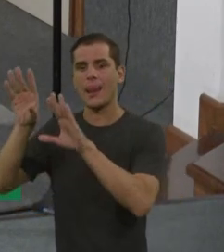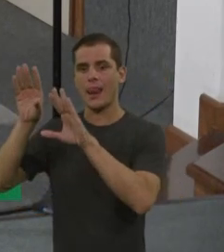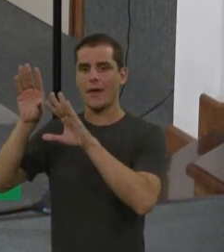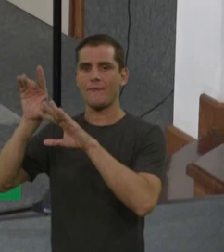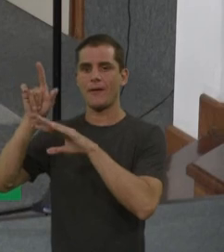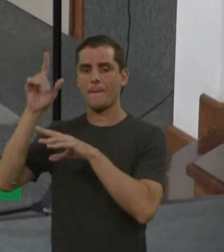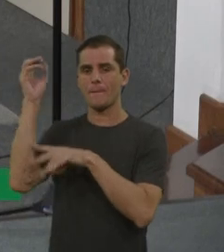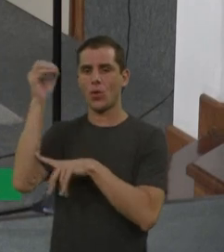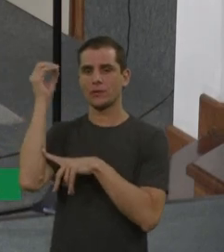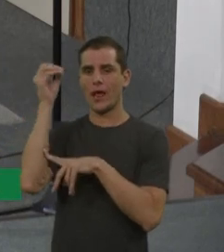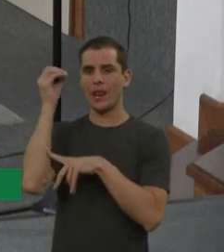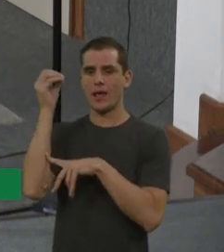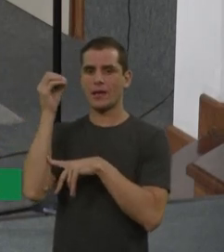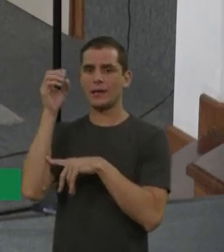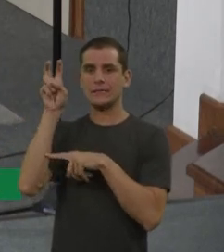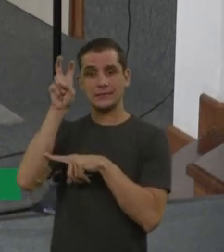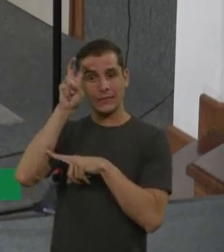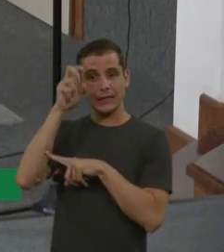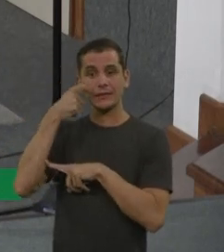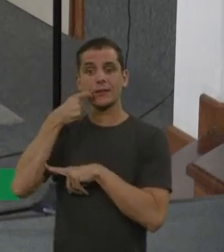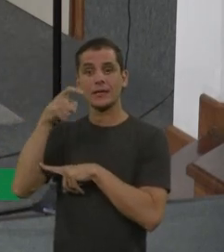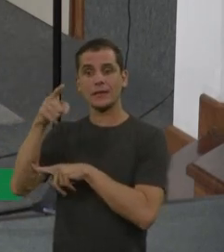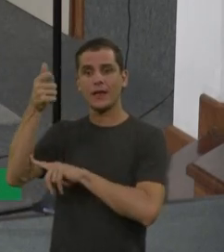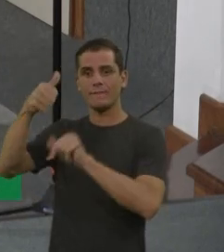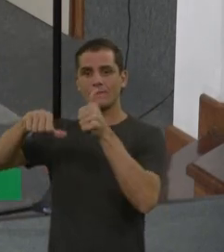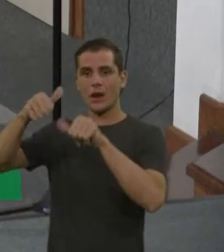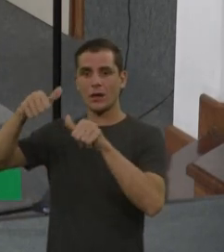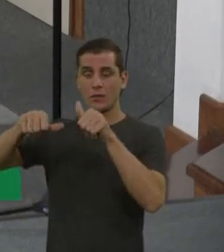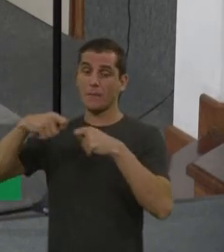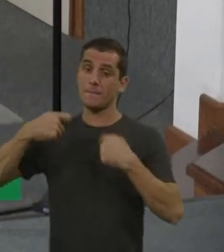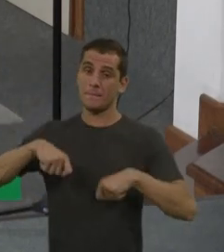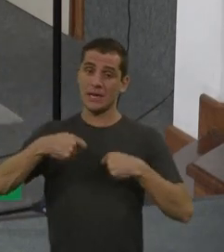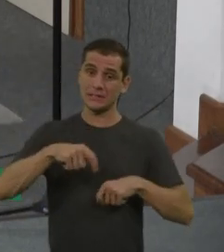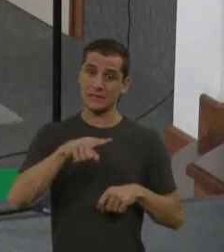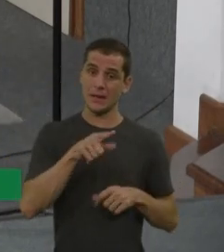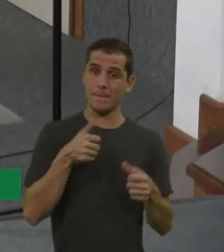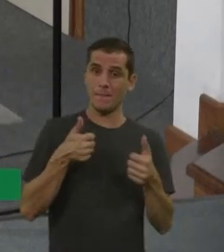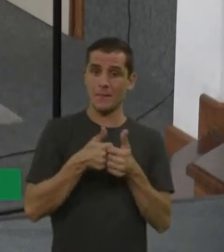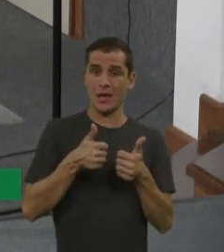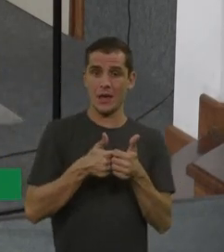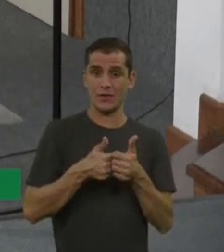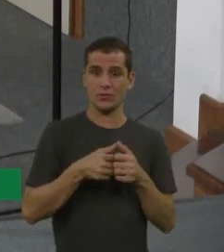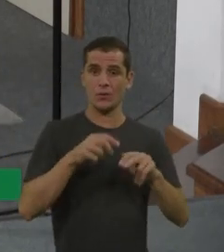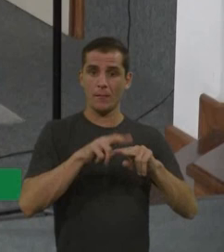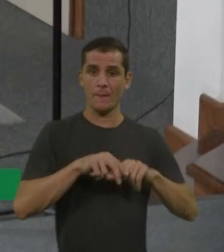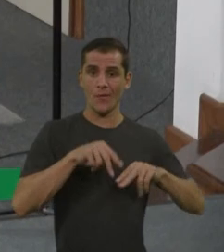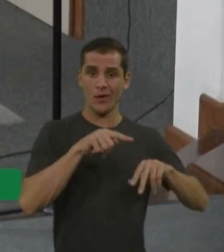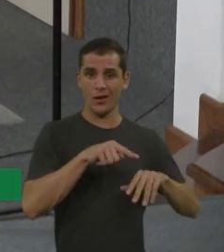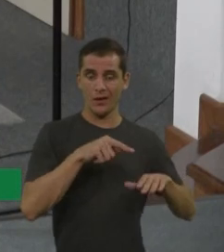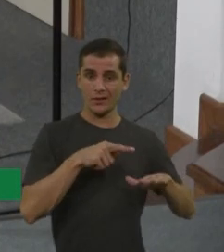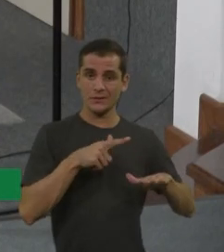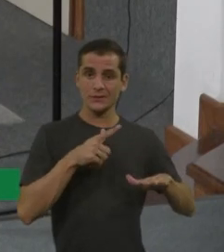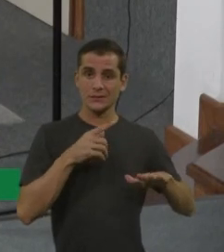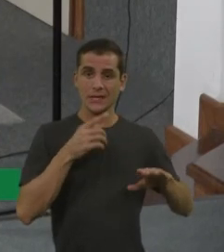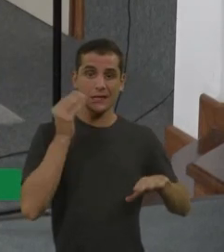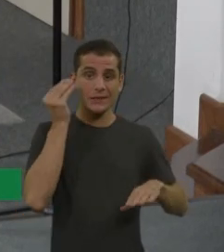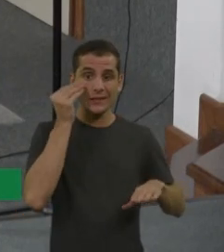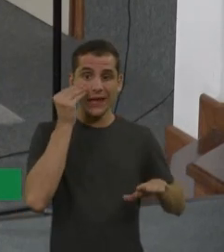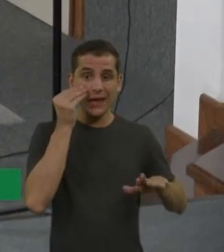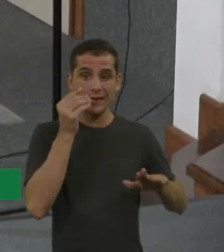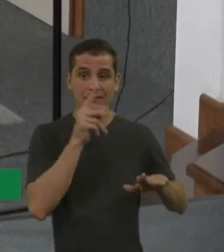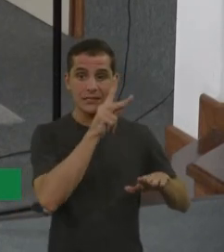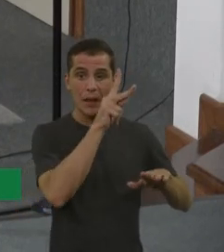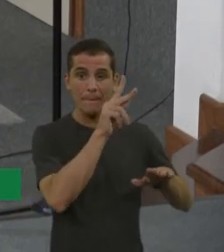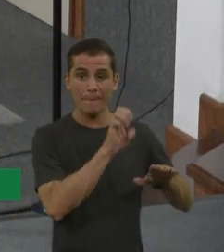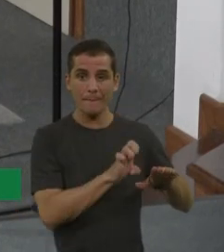ágil, né? E cada vez mais a gente vai precisar disso por quê? Porque o teste do pezinho ampliado está vindo aí, tá? Então, como é que a gente